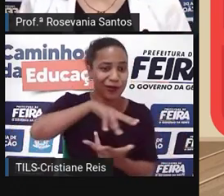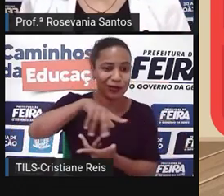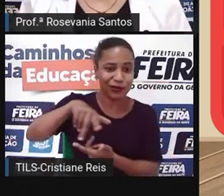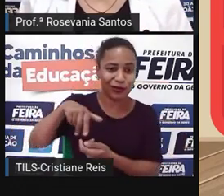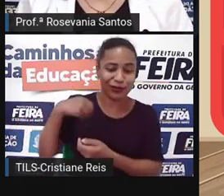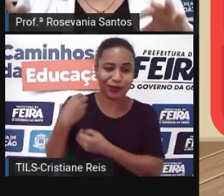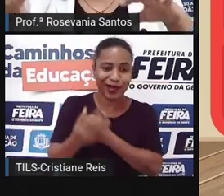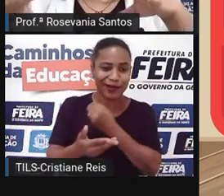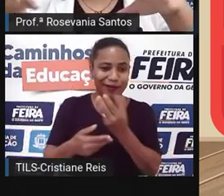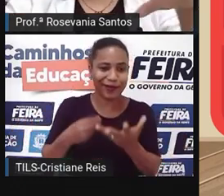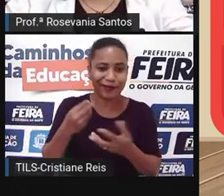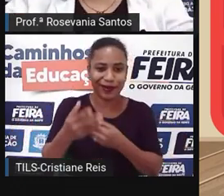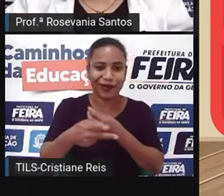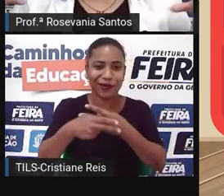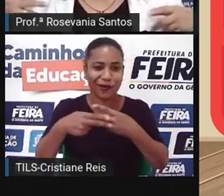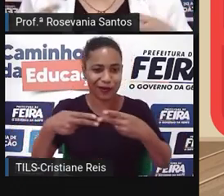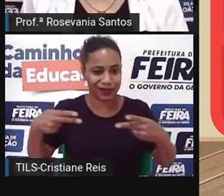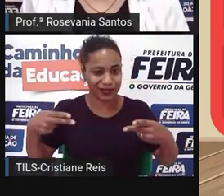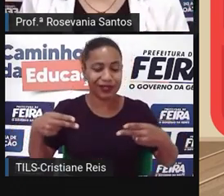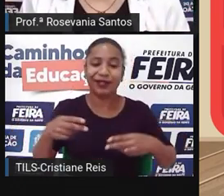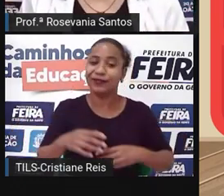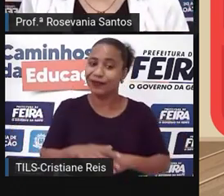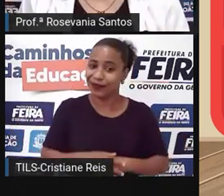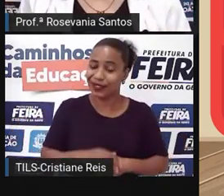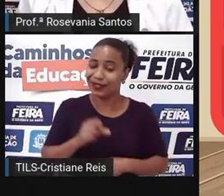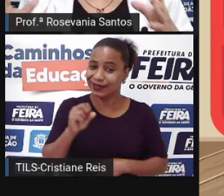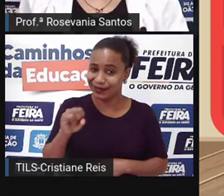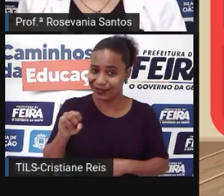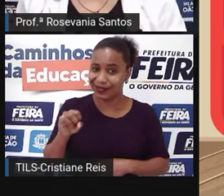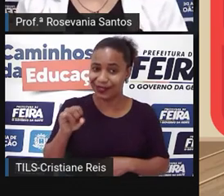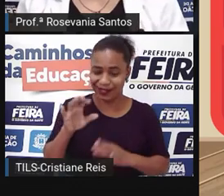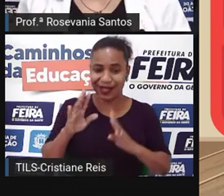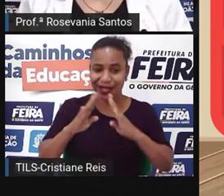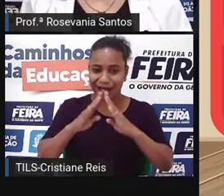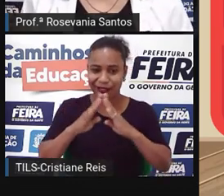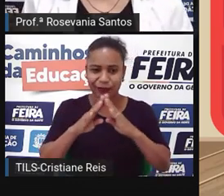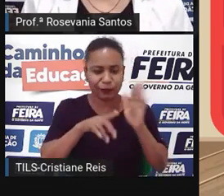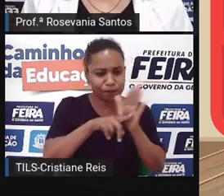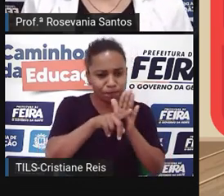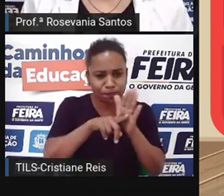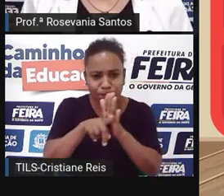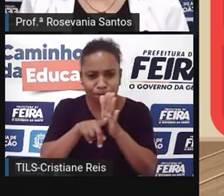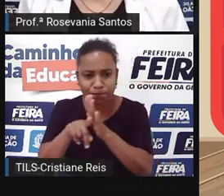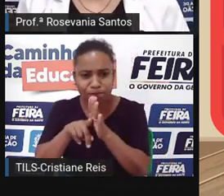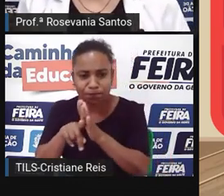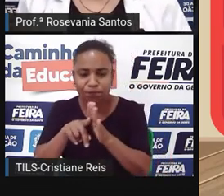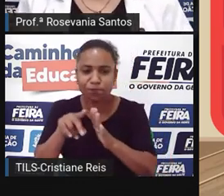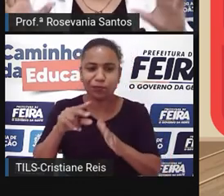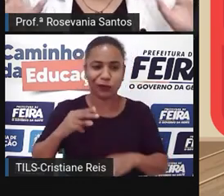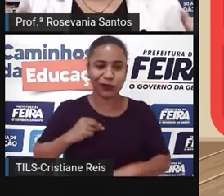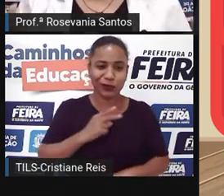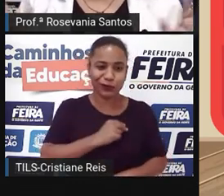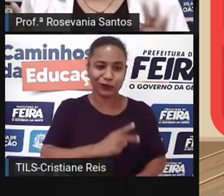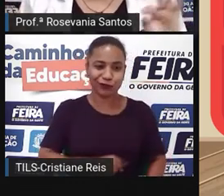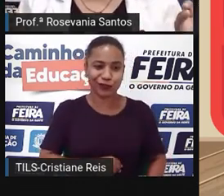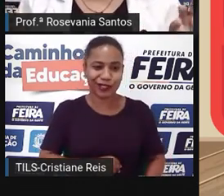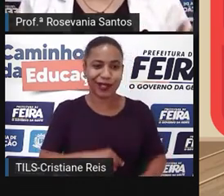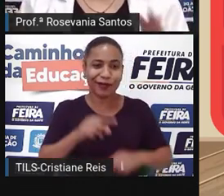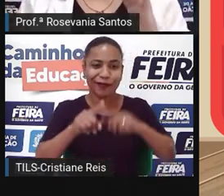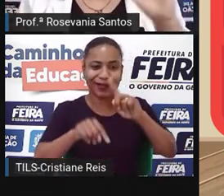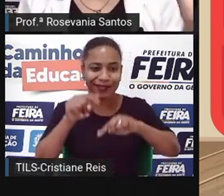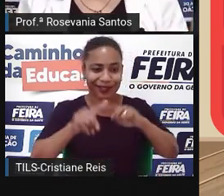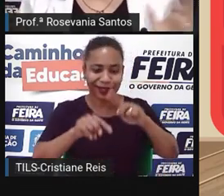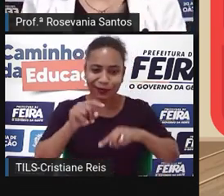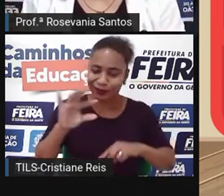você analisar aí, você fizer uma busca pela sua casa, você vai ver a quantidade de produtos de origem, né? Que a gente sempre